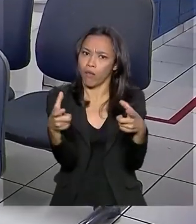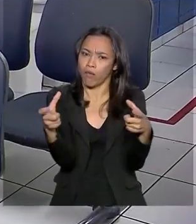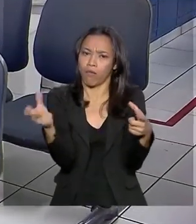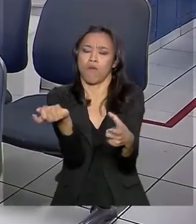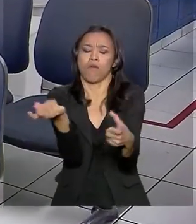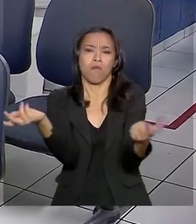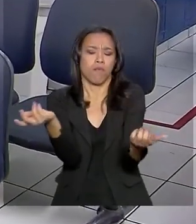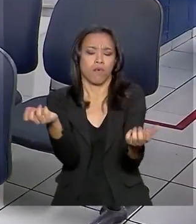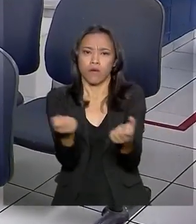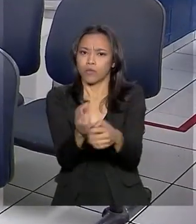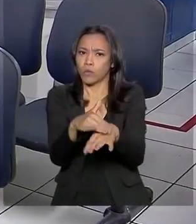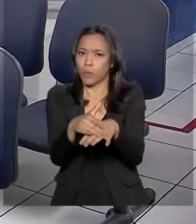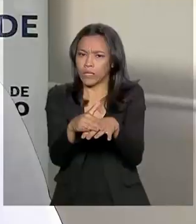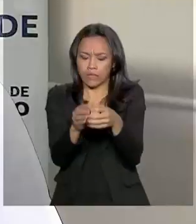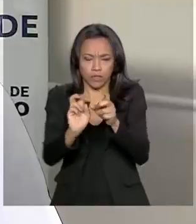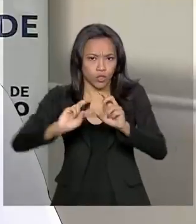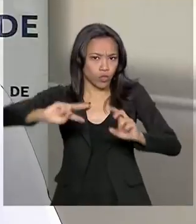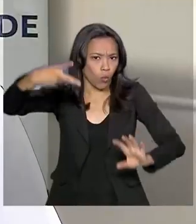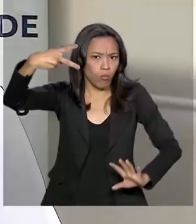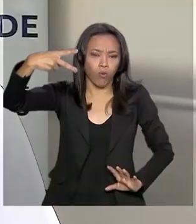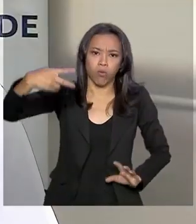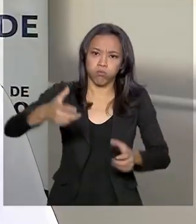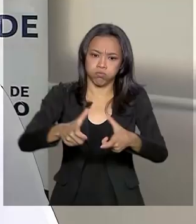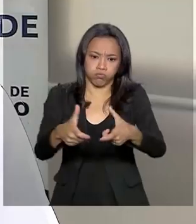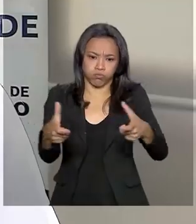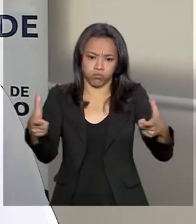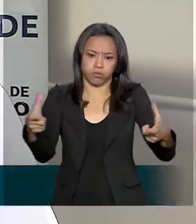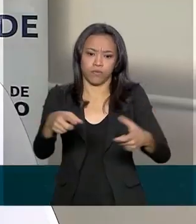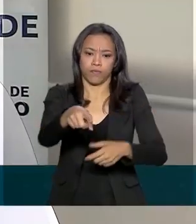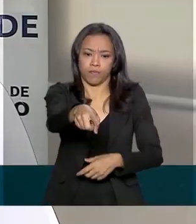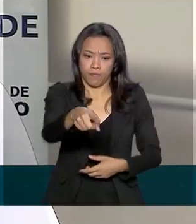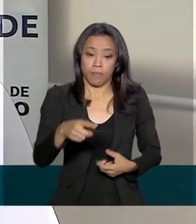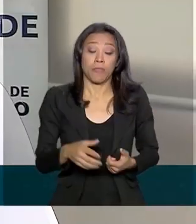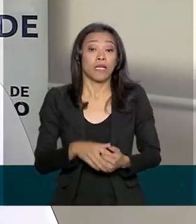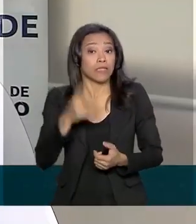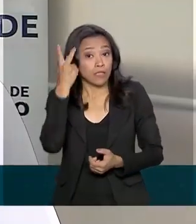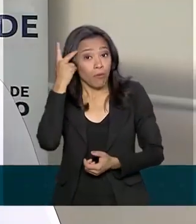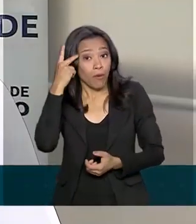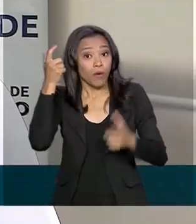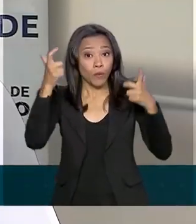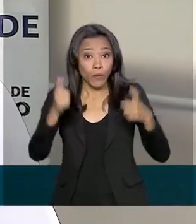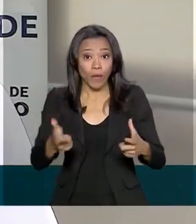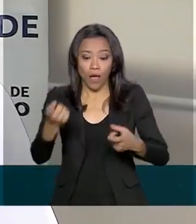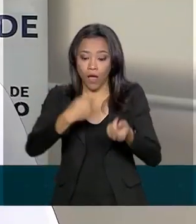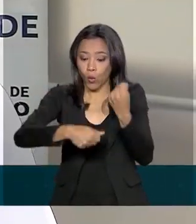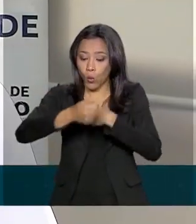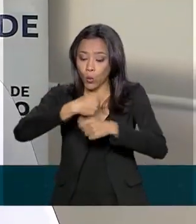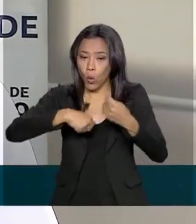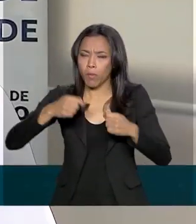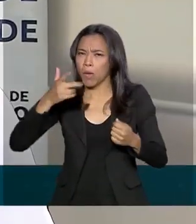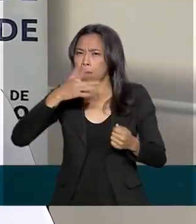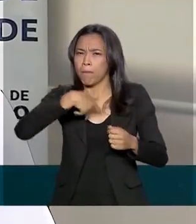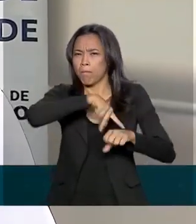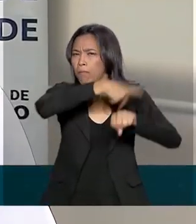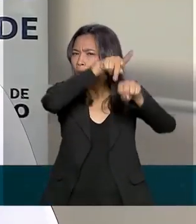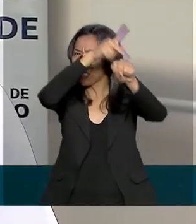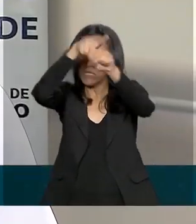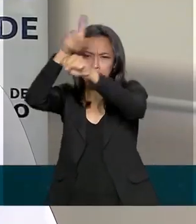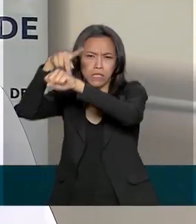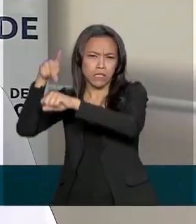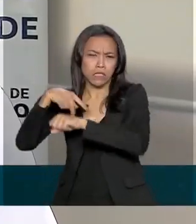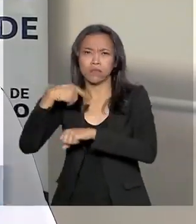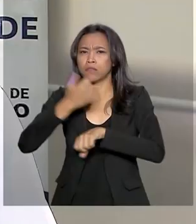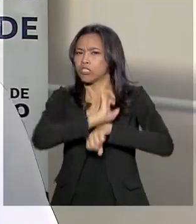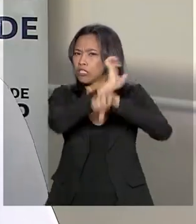número de casos mais do que dobrou. São Paulo é um polo econômico. A gente recebe gente de todos os países, de outros